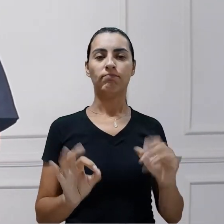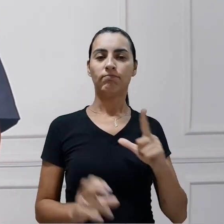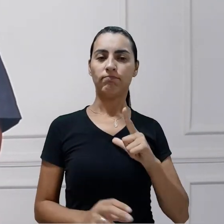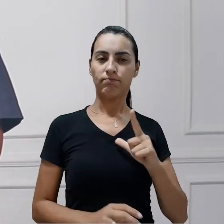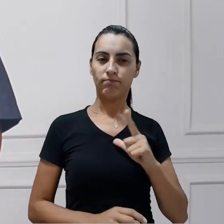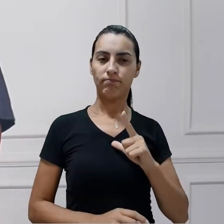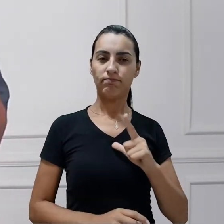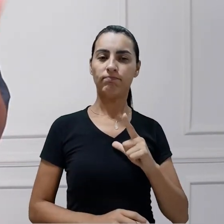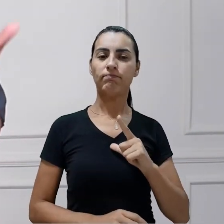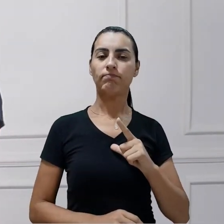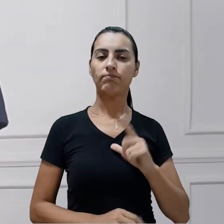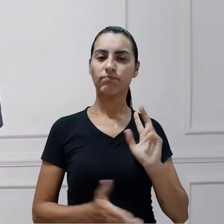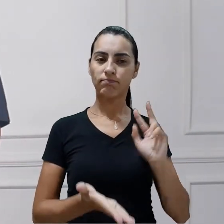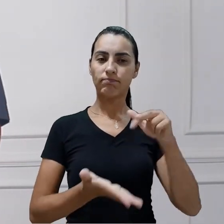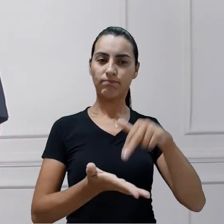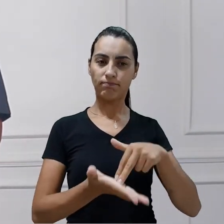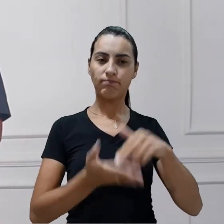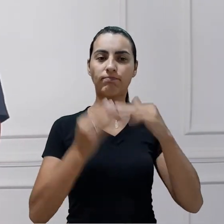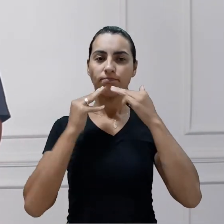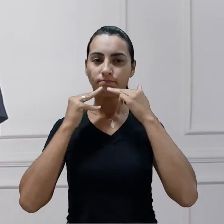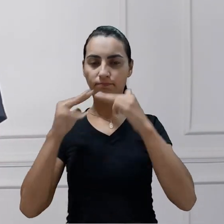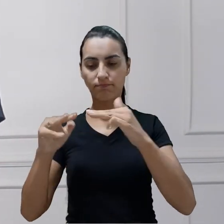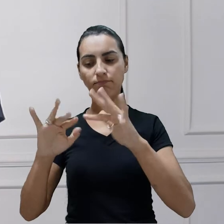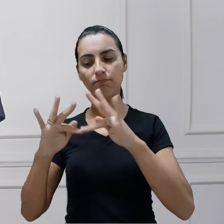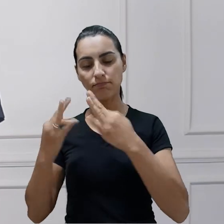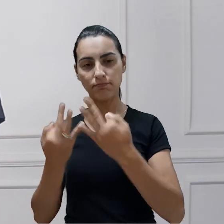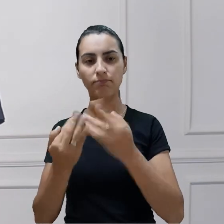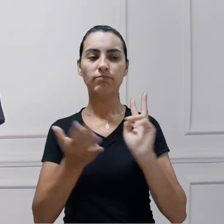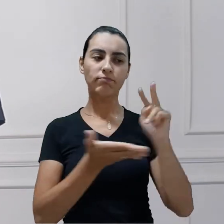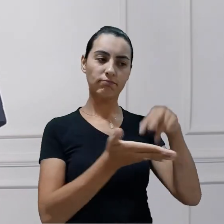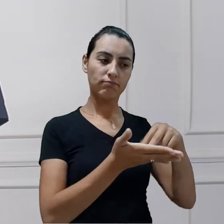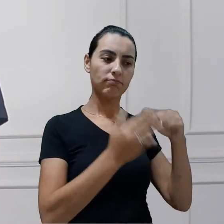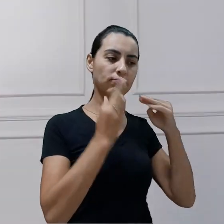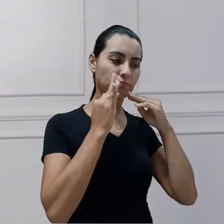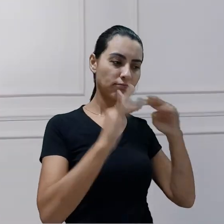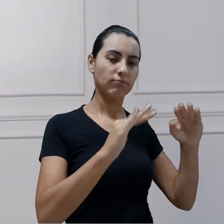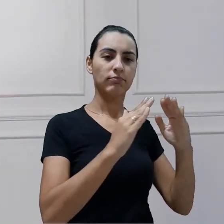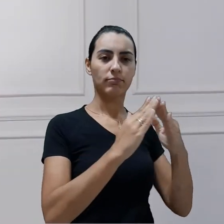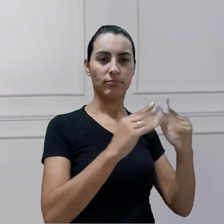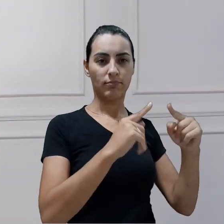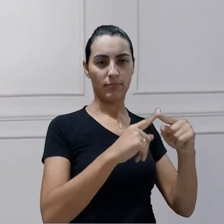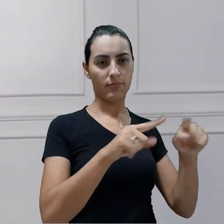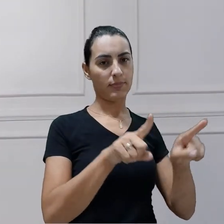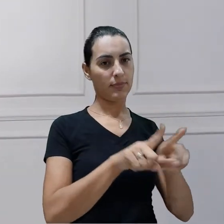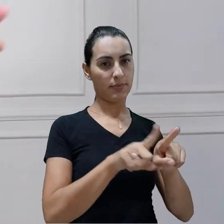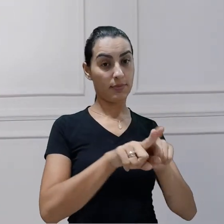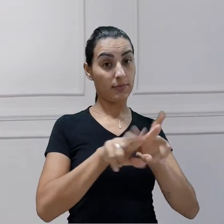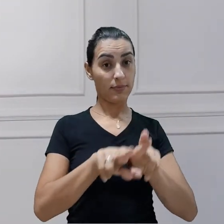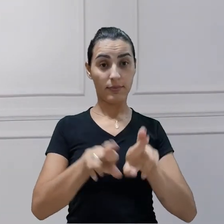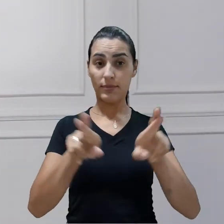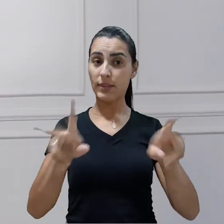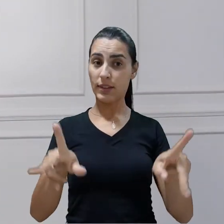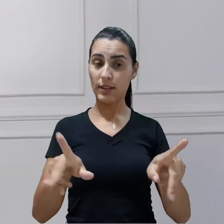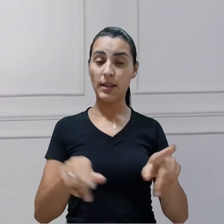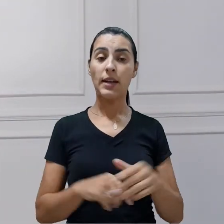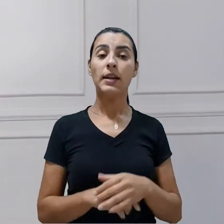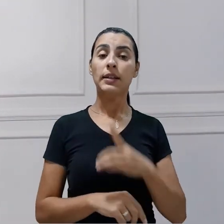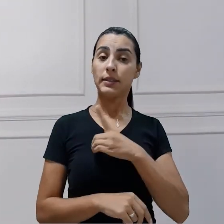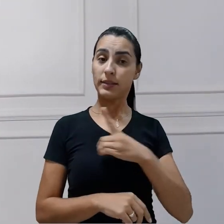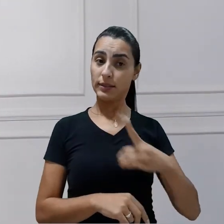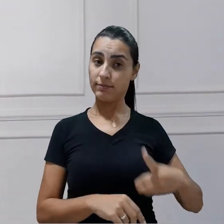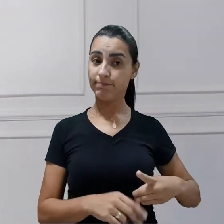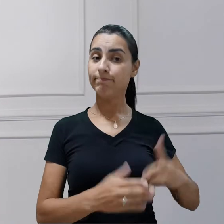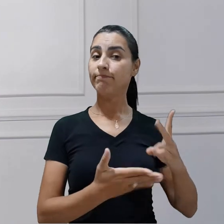atuar bem na sua família e também na sua comunidade. Esta é a diferença. Para ser diácono